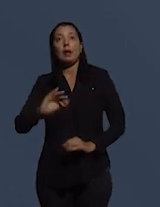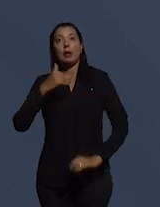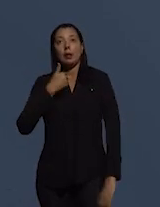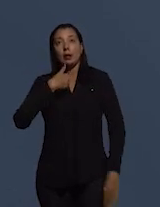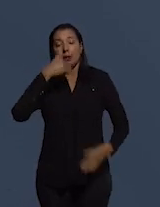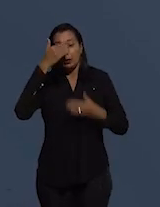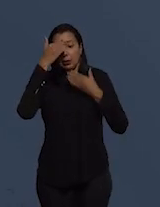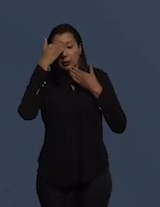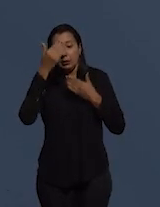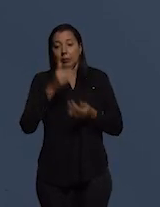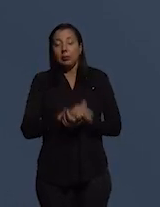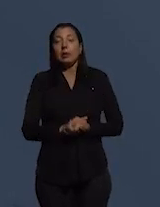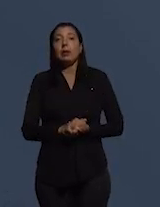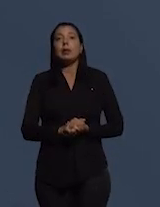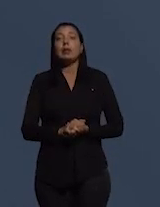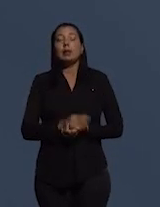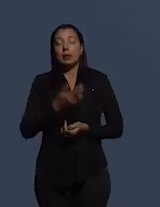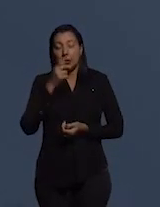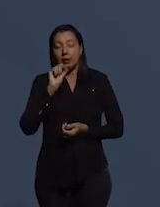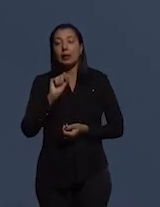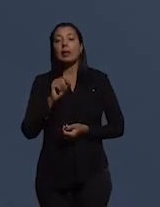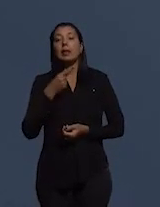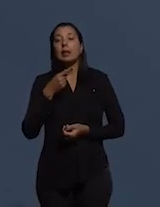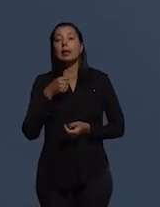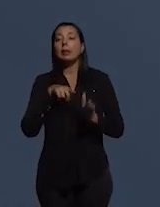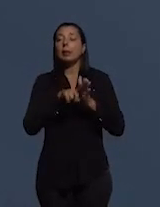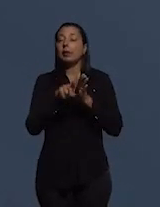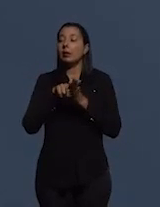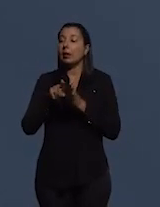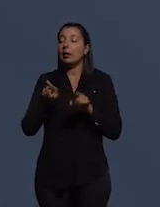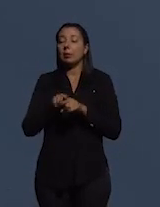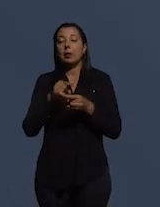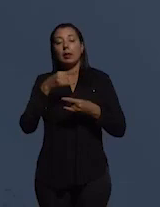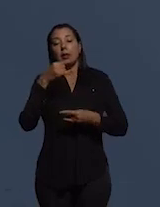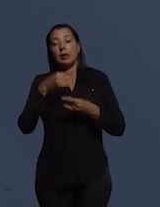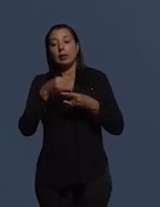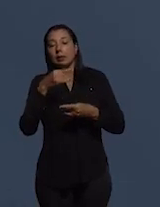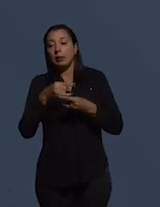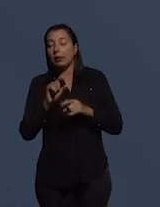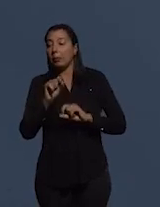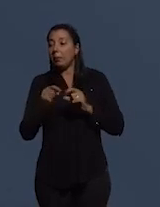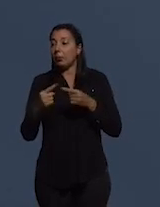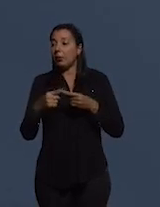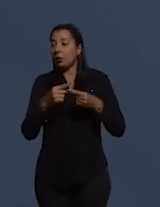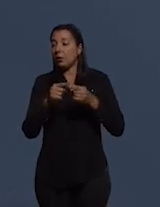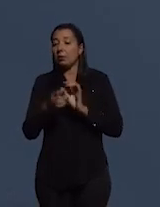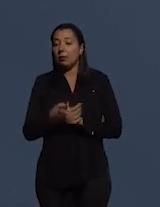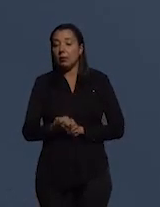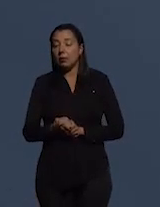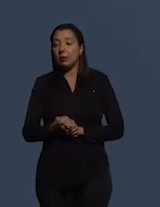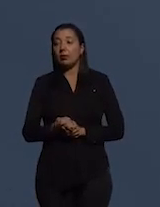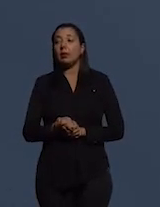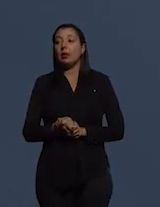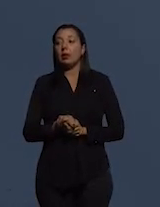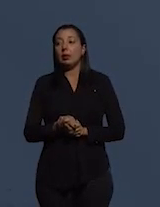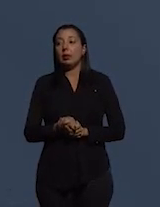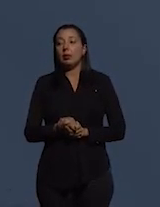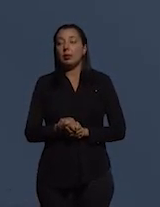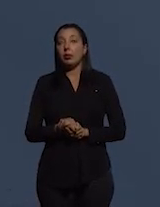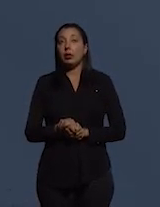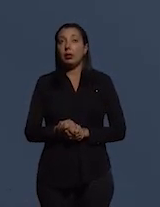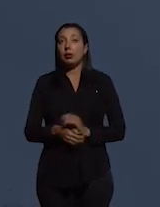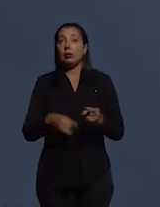agradecemos quem quiser ainda continuar perguntando então no chat fazer perguntas para a apresentação da Lina por favor continue